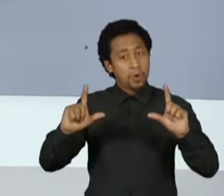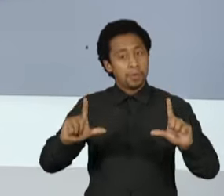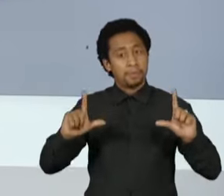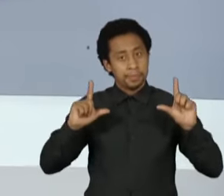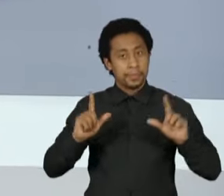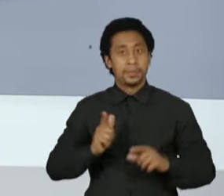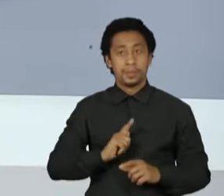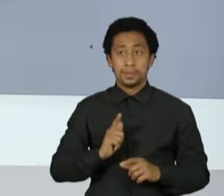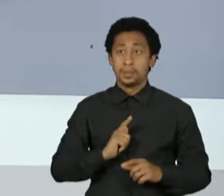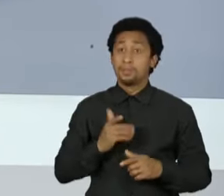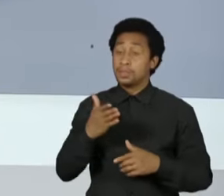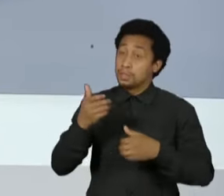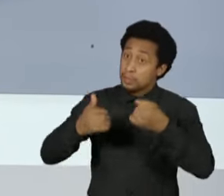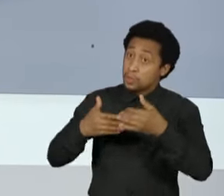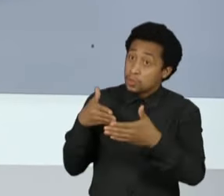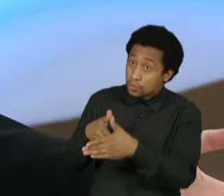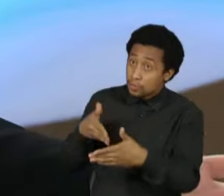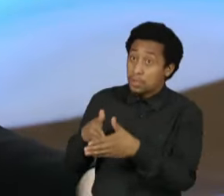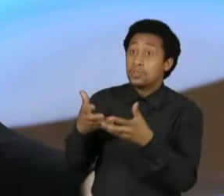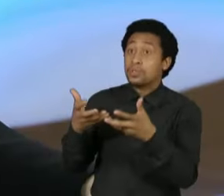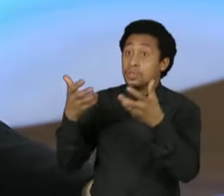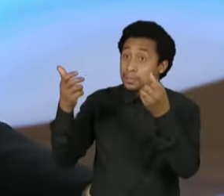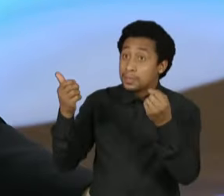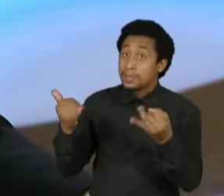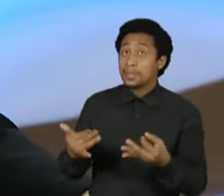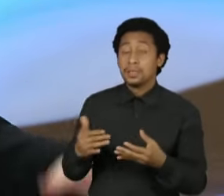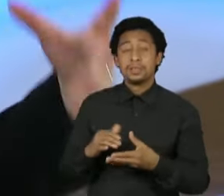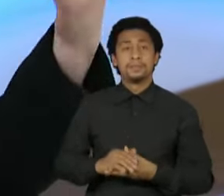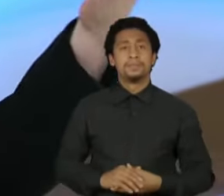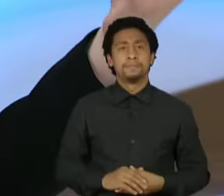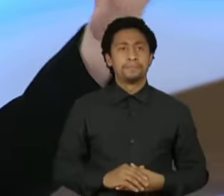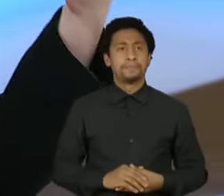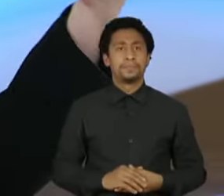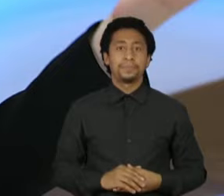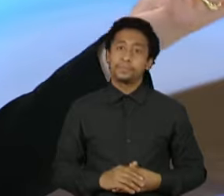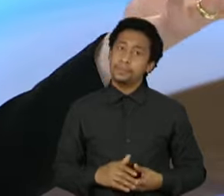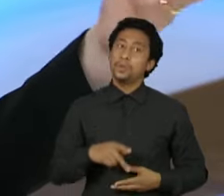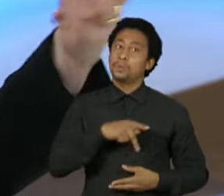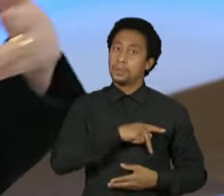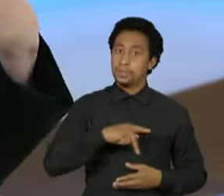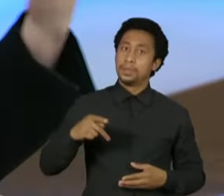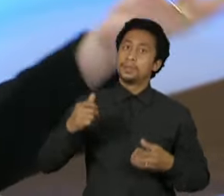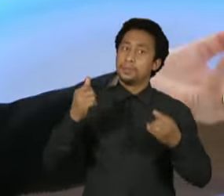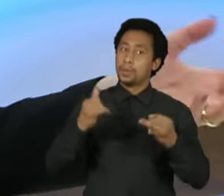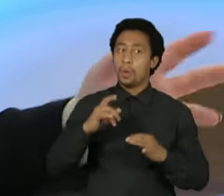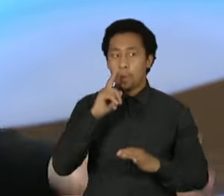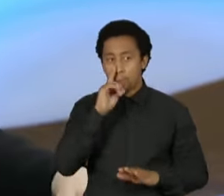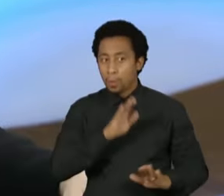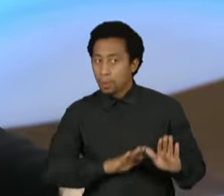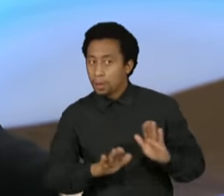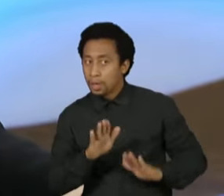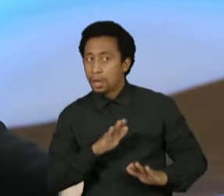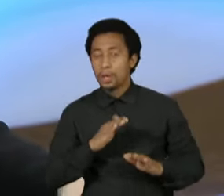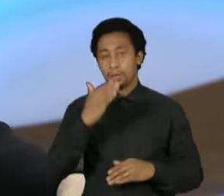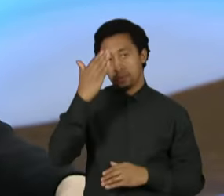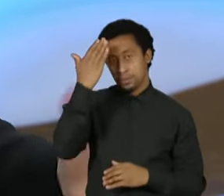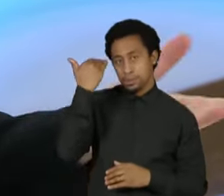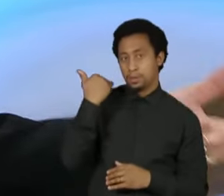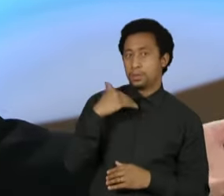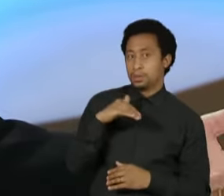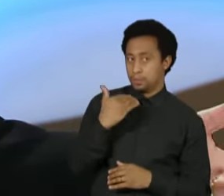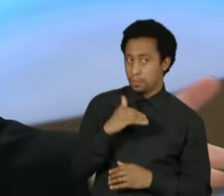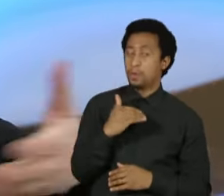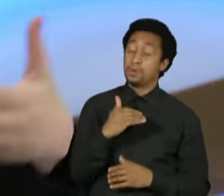dificuldades e estava só querendo que a senhora esclarecesse. O presidente deu a senha, olha, tem que ficar de olho, a Simone não é carta fora do